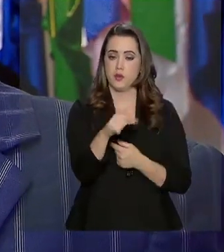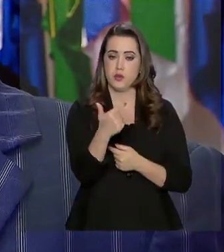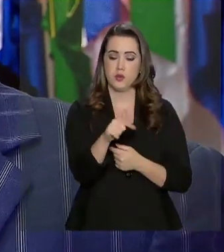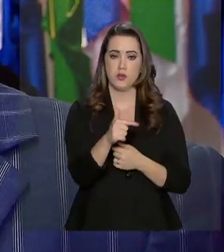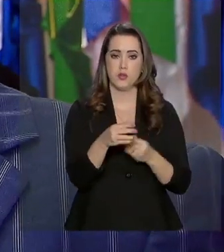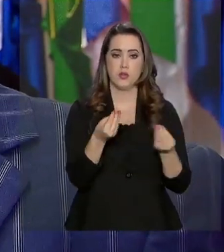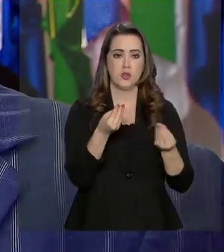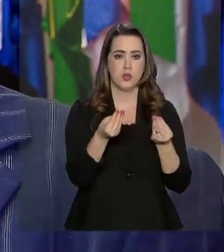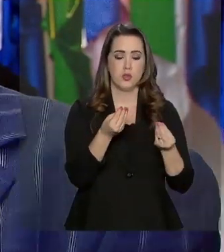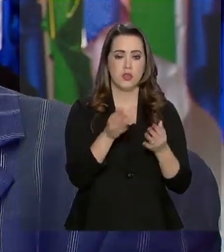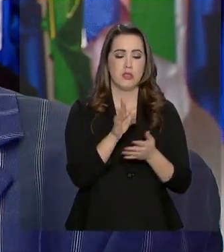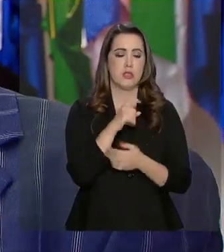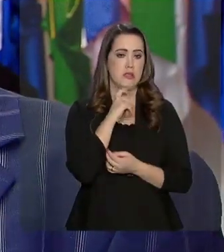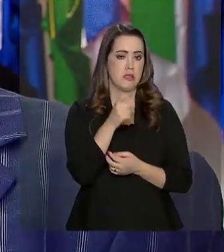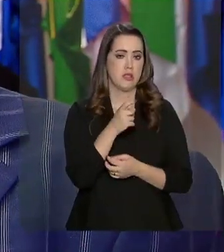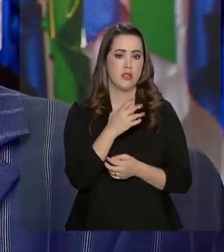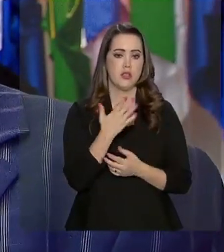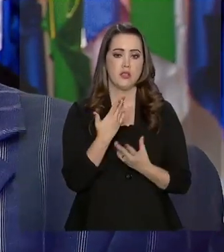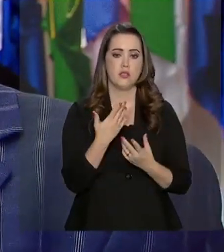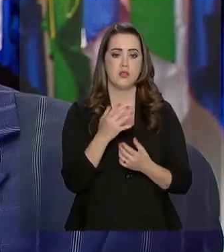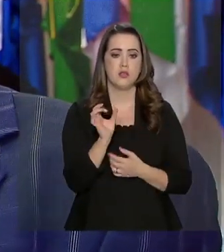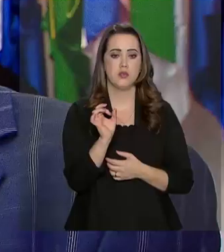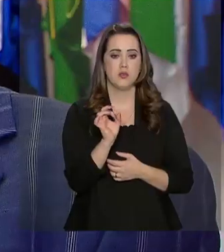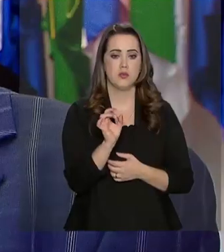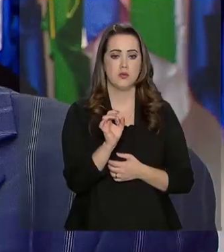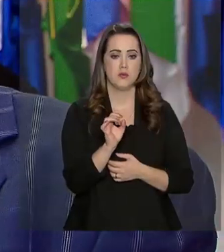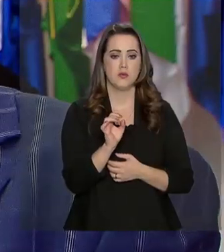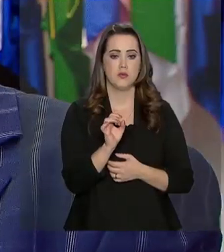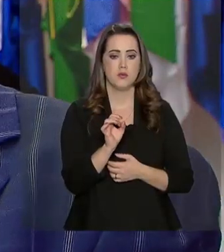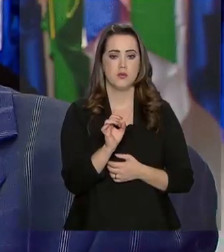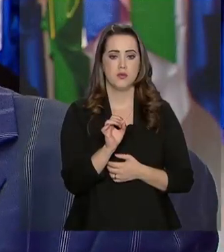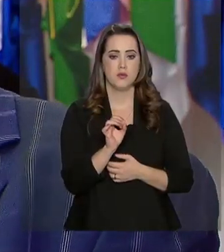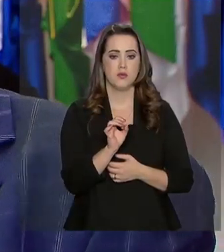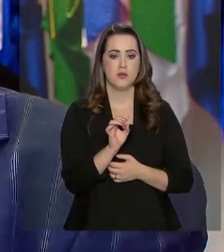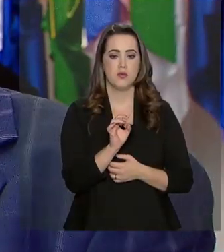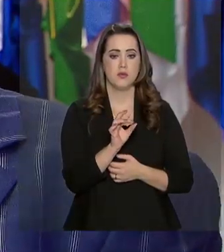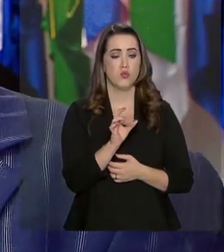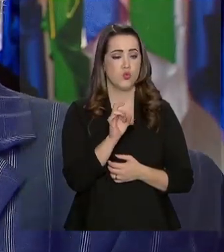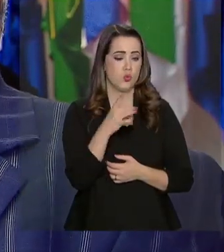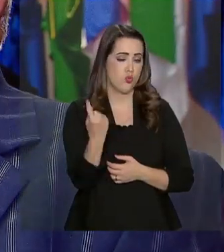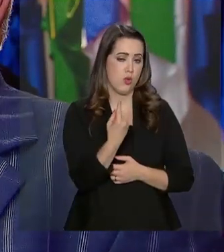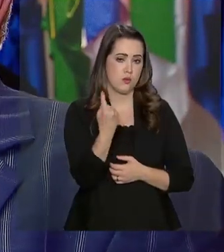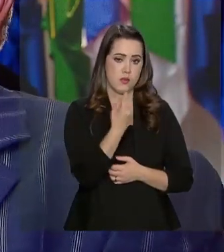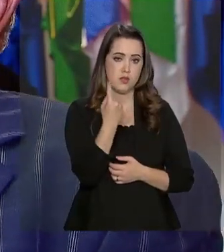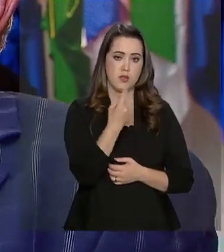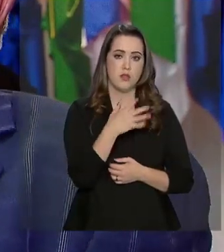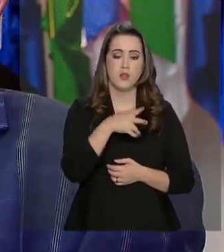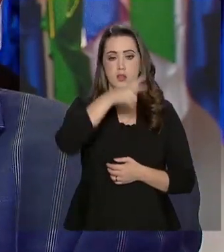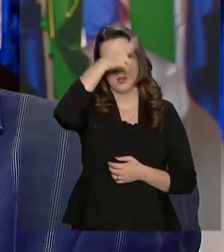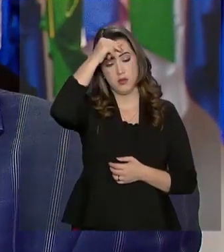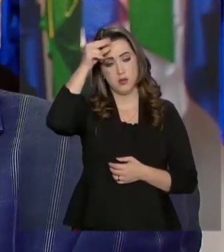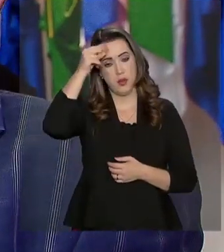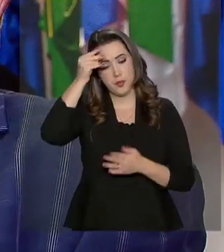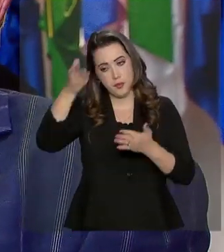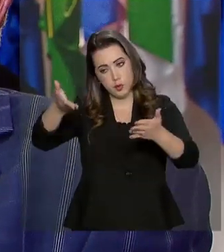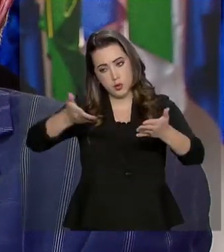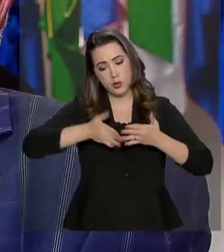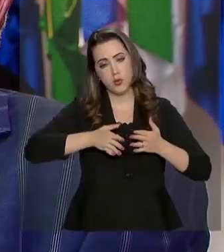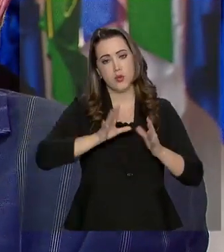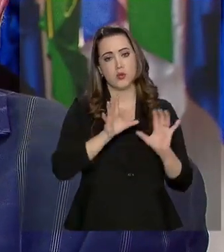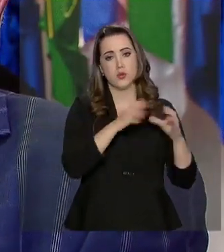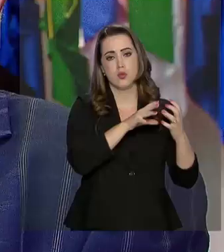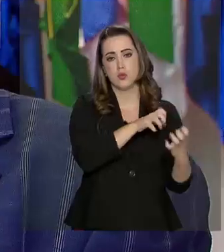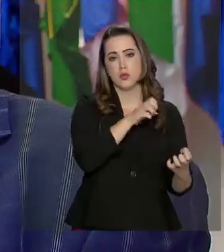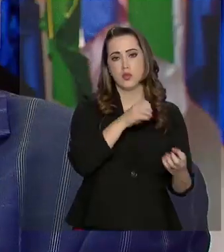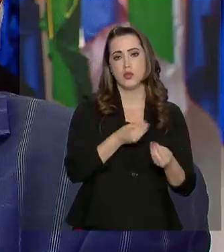mais parentes e idosos, que ficaram ao destino, à sorte, e a prefeitura acolheu esses idosos,